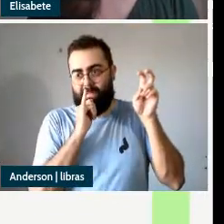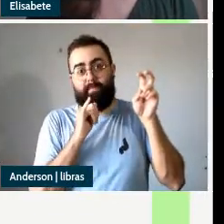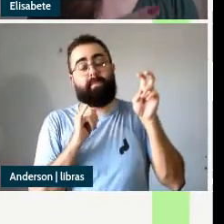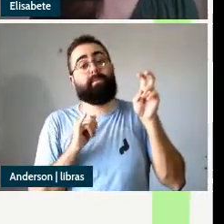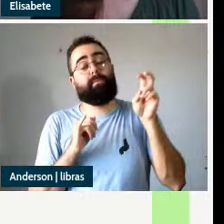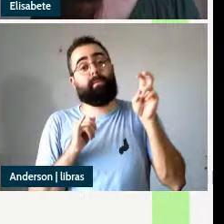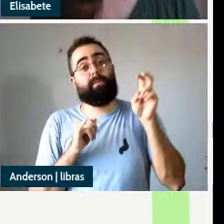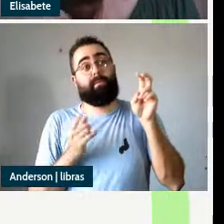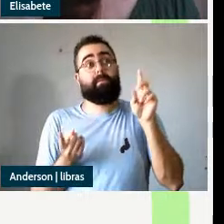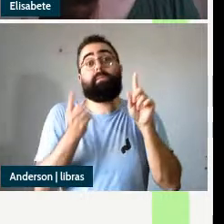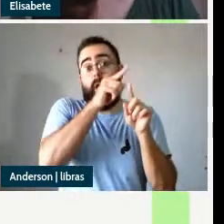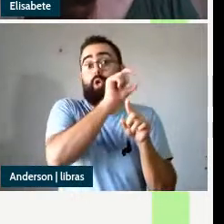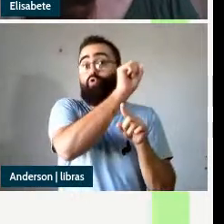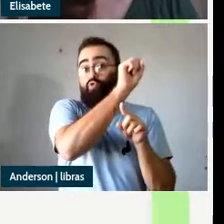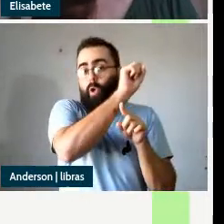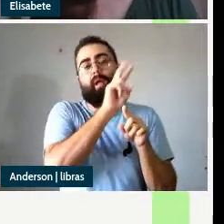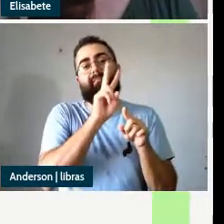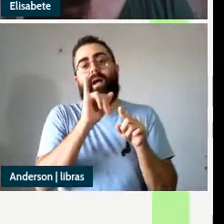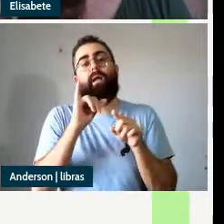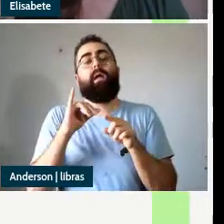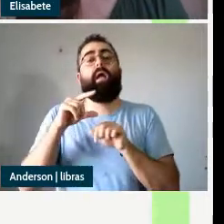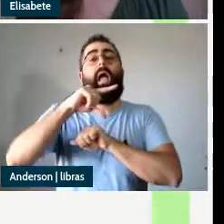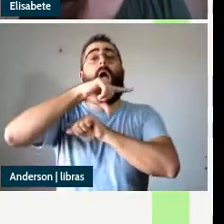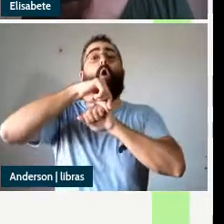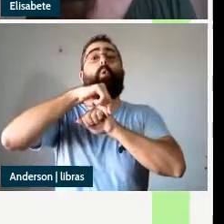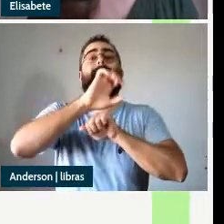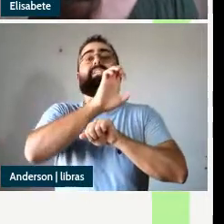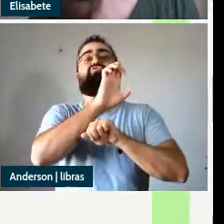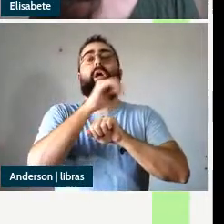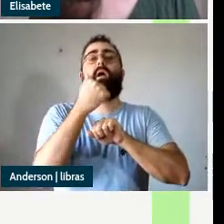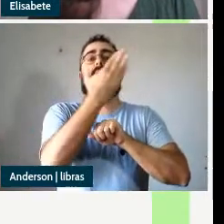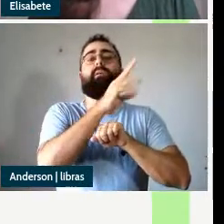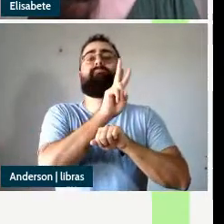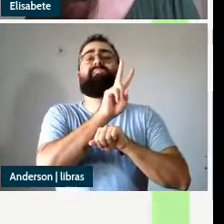DP vai se mover para a posição de argumento externo em vezinho P